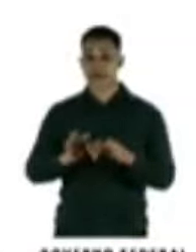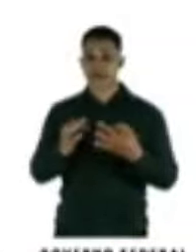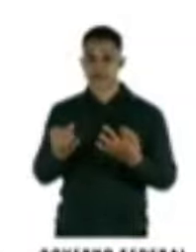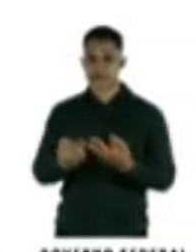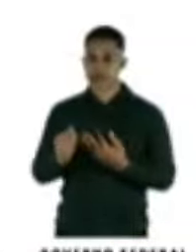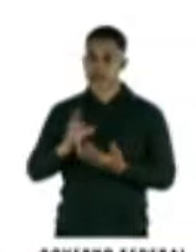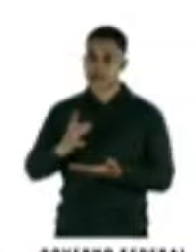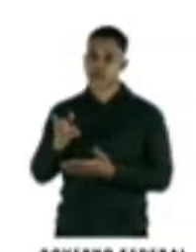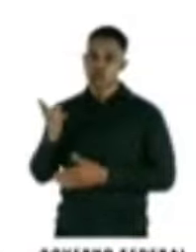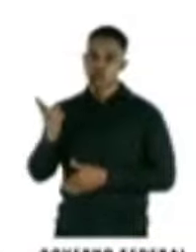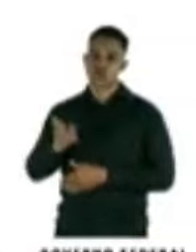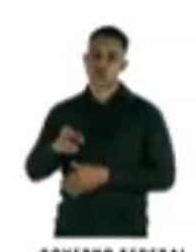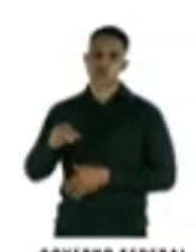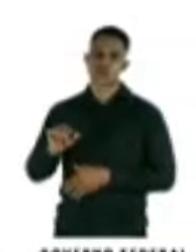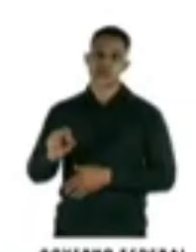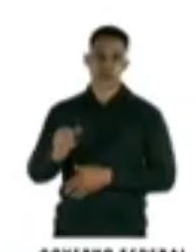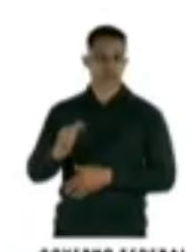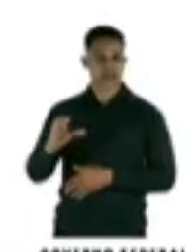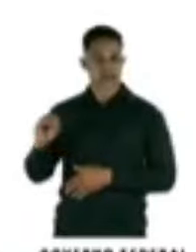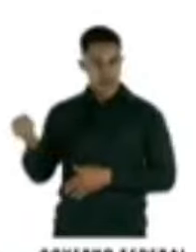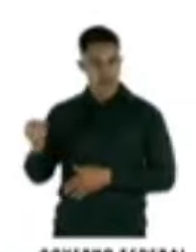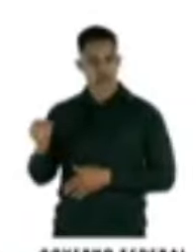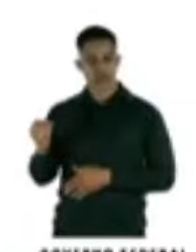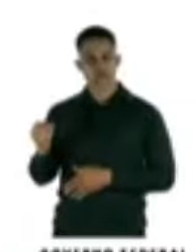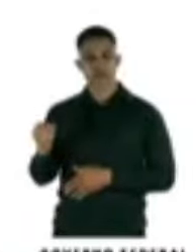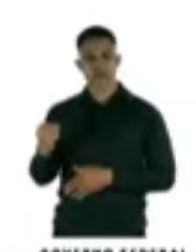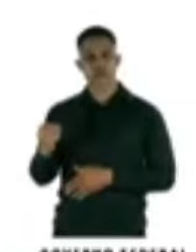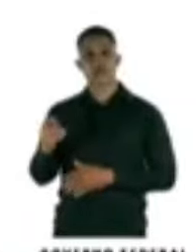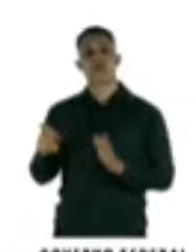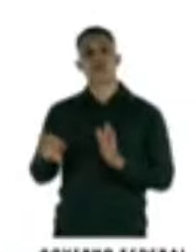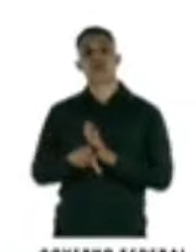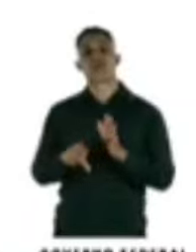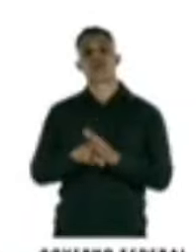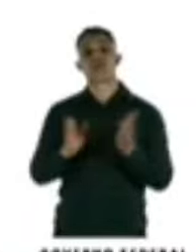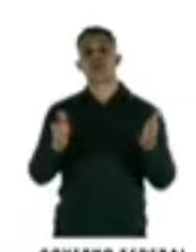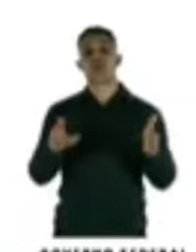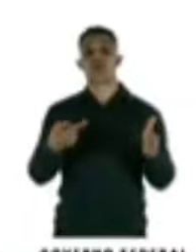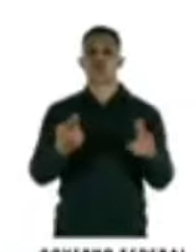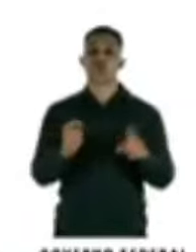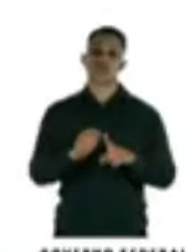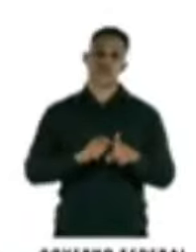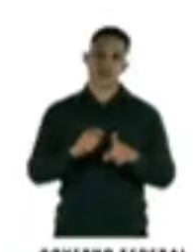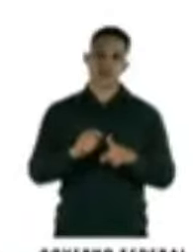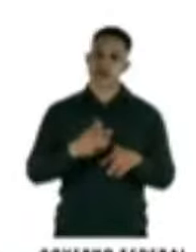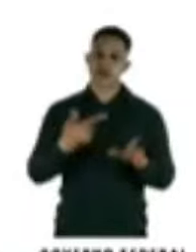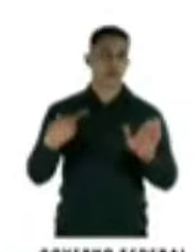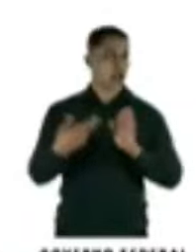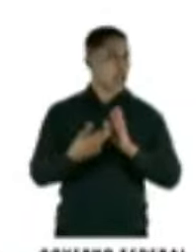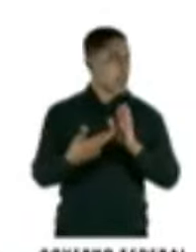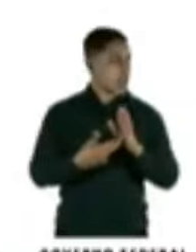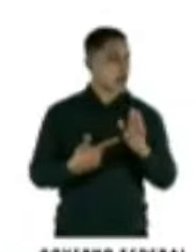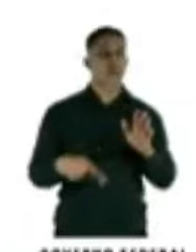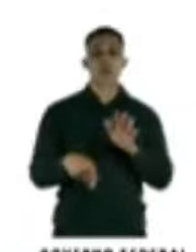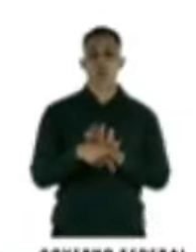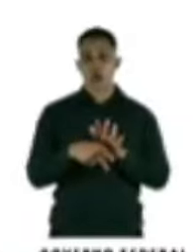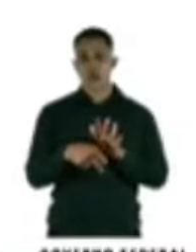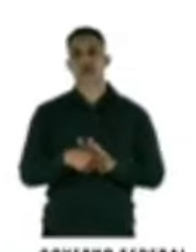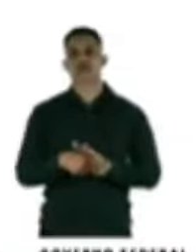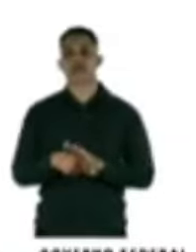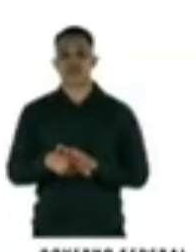suspensões no benefício reiteradas por um período acima de 12 meses. Essa é uma regra bem específica, né?